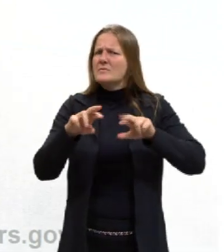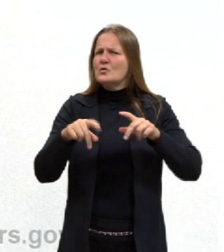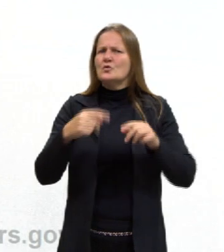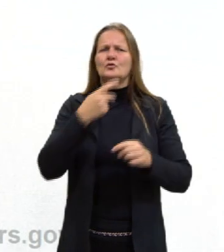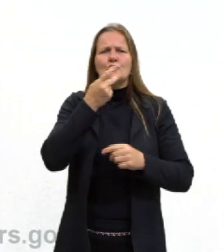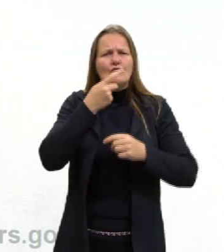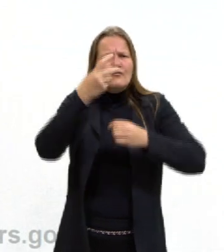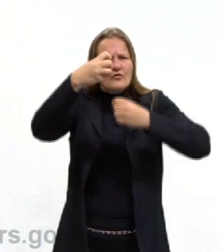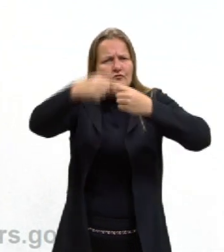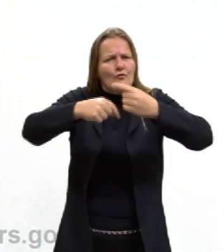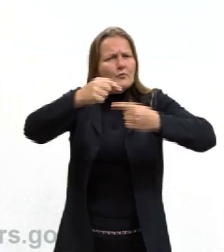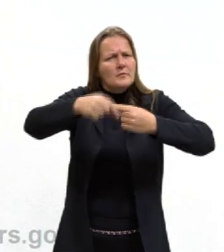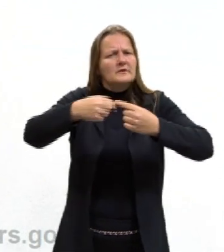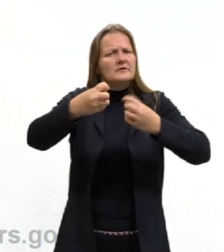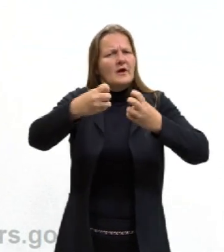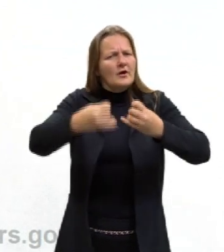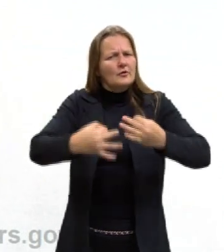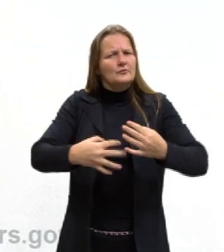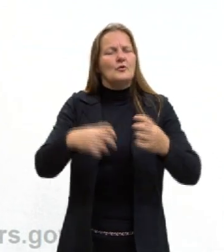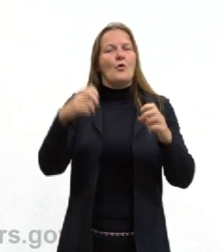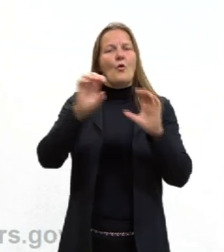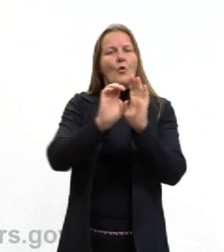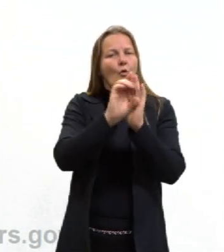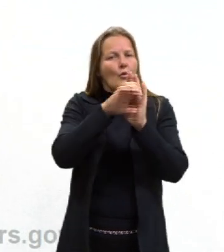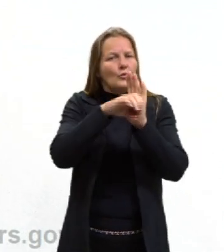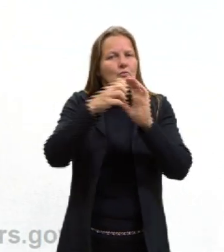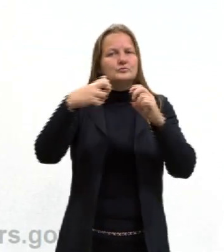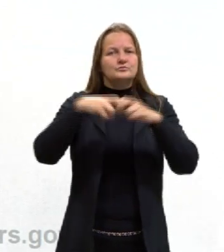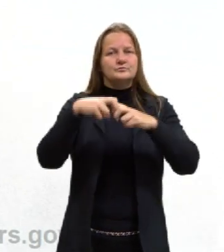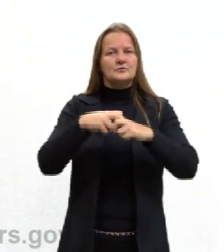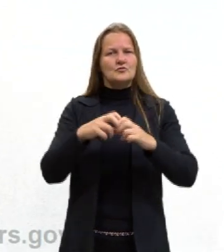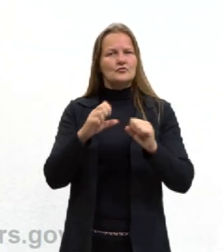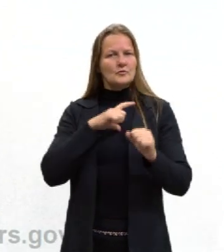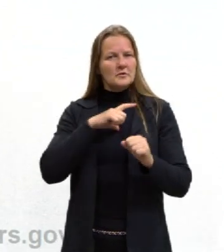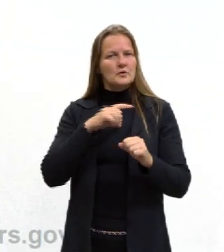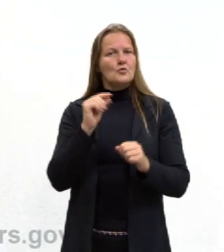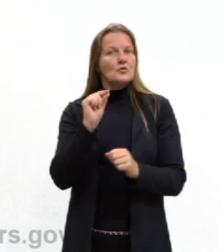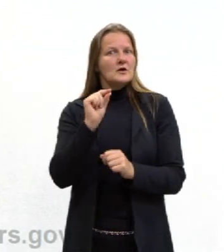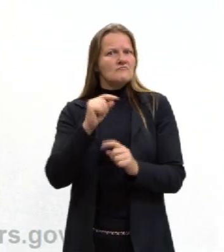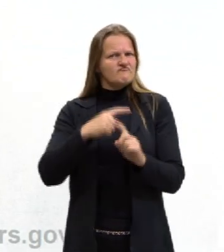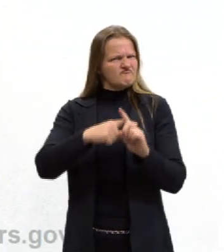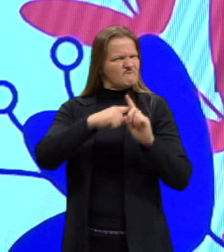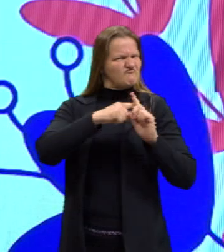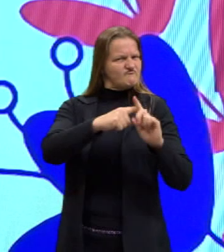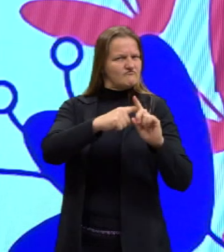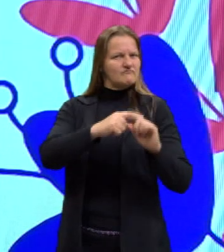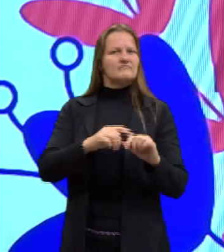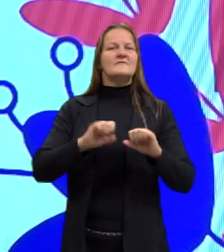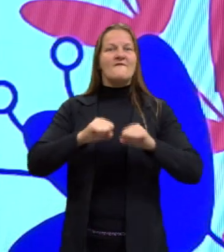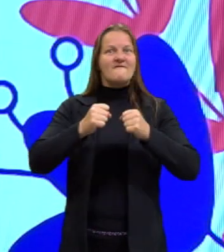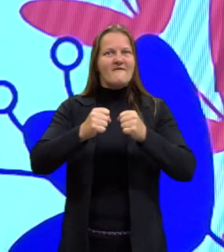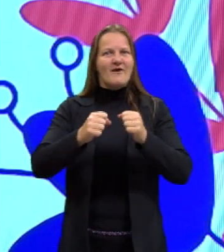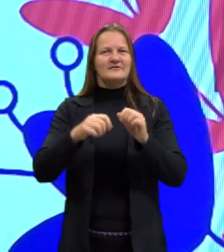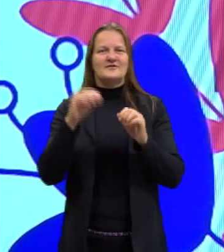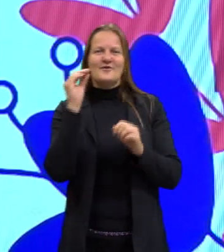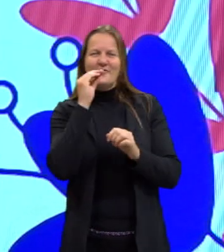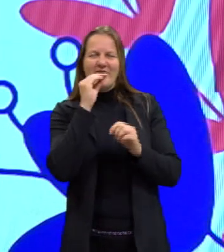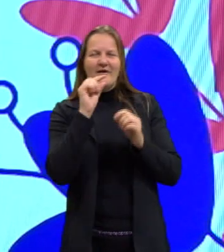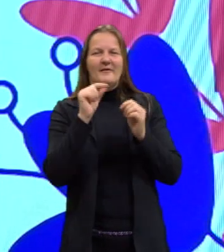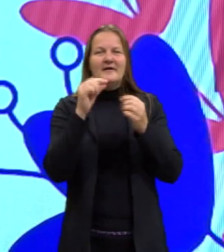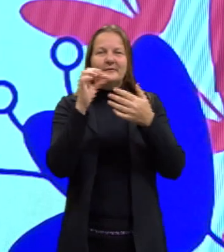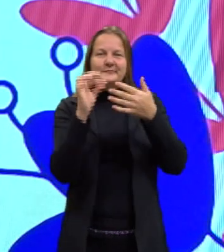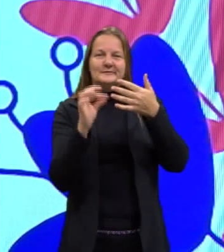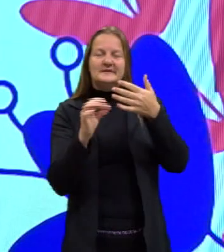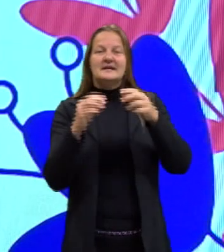trabalhando alguns conceitos de Física, mostrando alguns pontos fortes e também alguns pontos fracos em algumas questões. Eu já